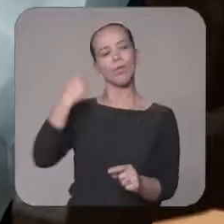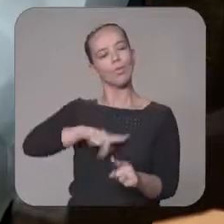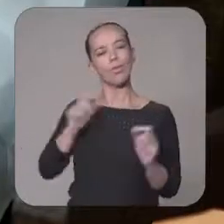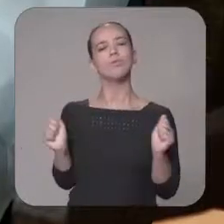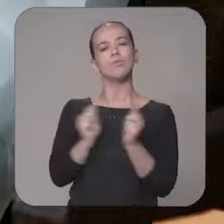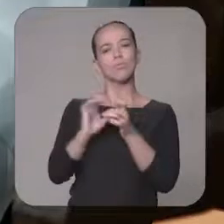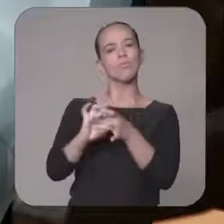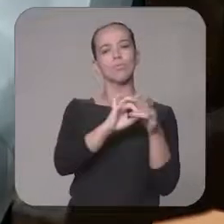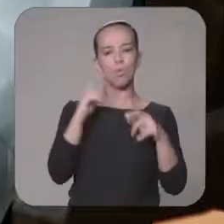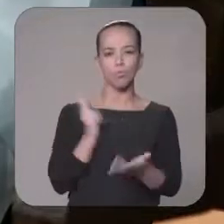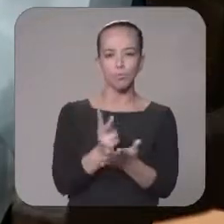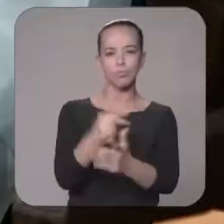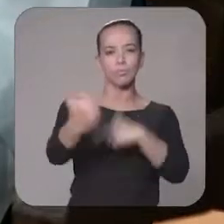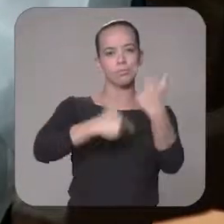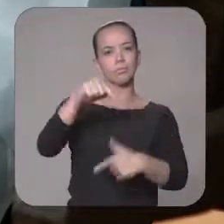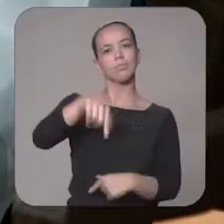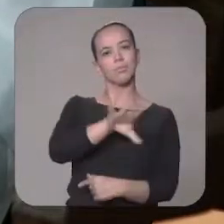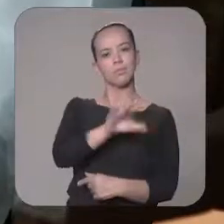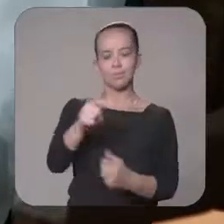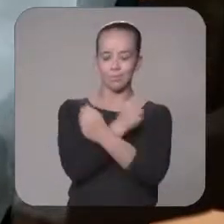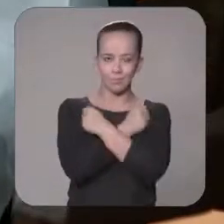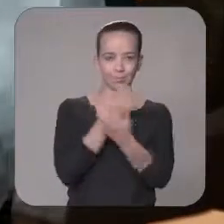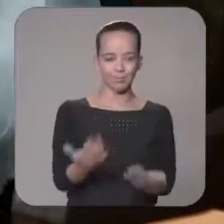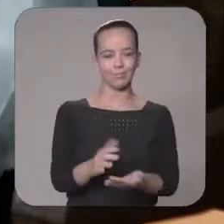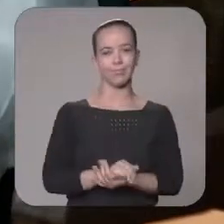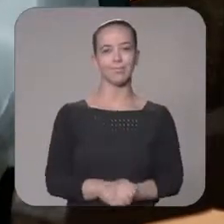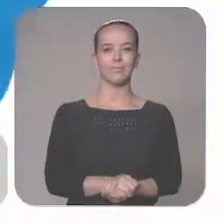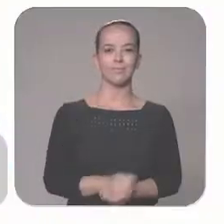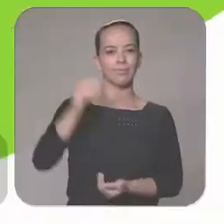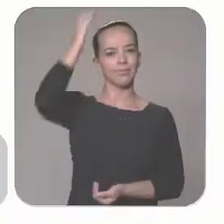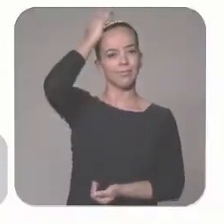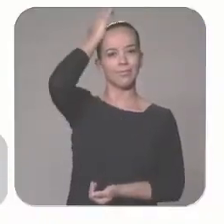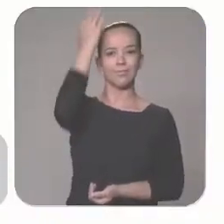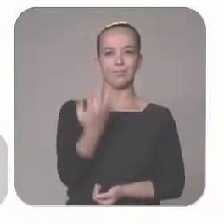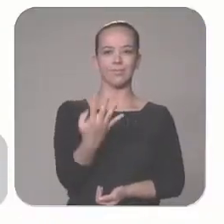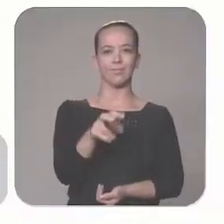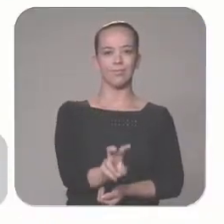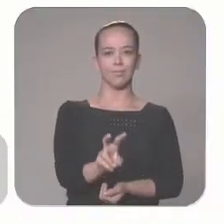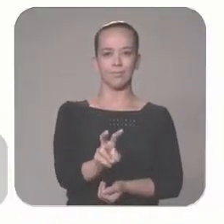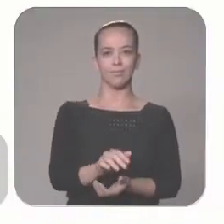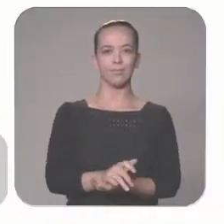estamos juntos e vamos continuar trabalhando por Campo Grande. Um grande abraço. Um abraço. Reinaldo 45